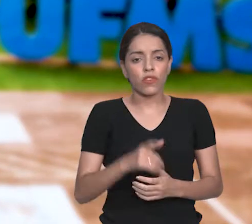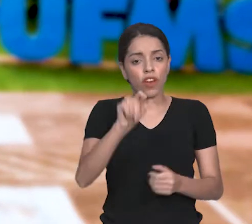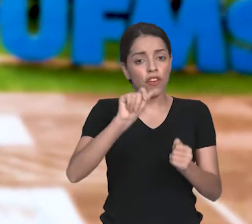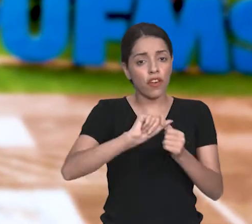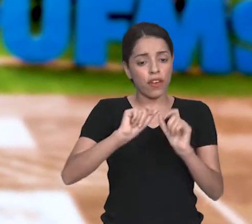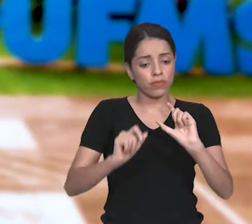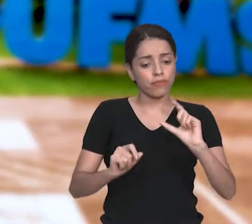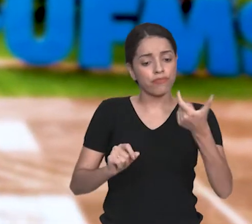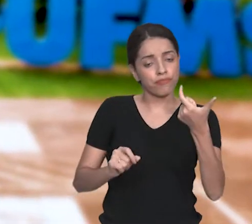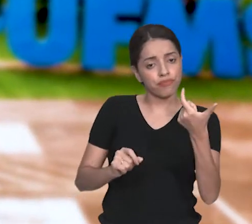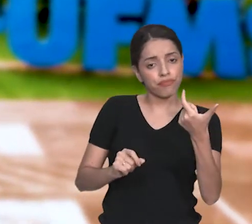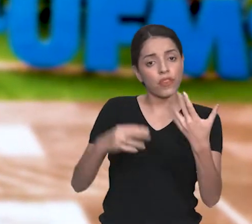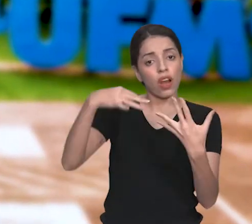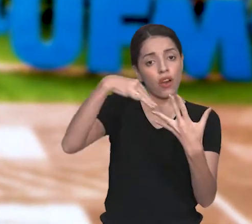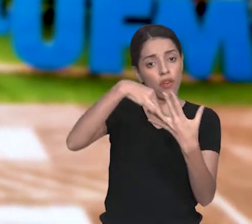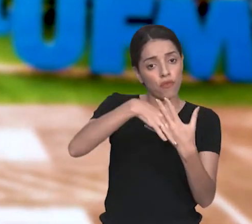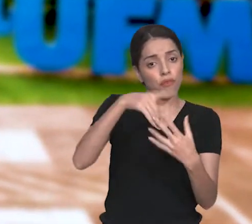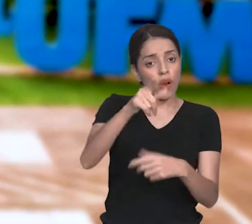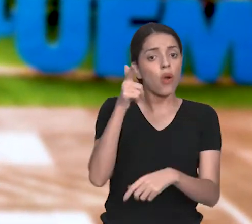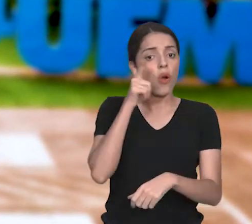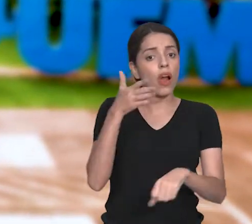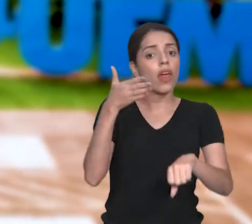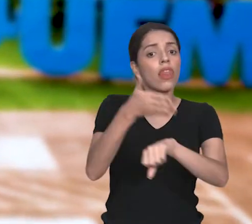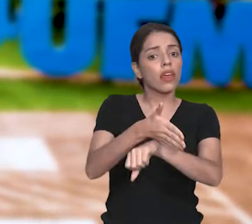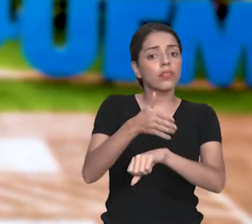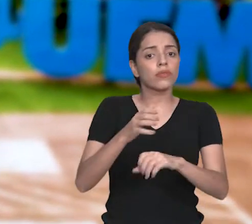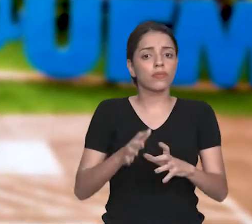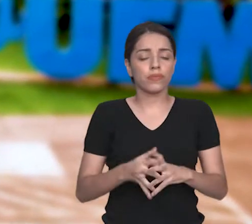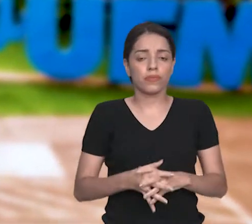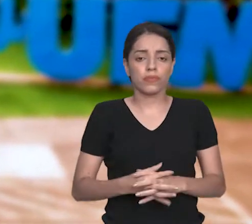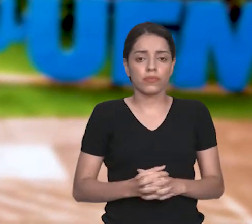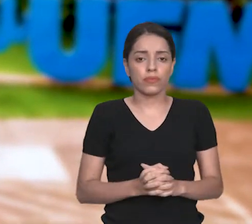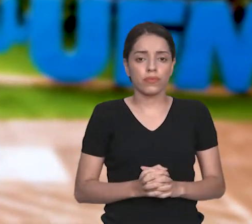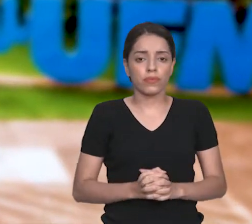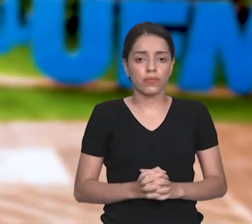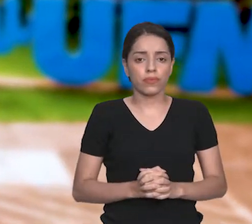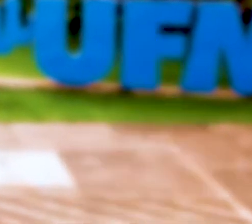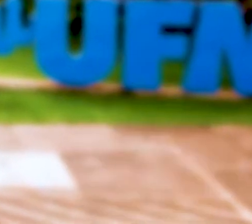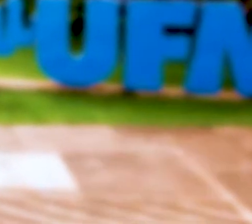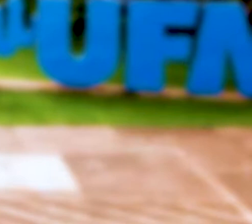Crie seu passaporte UFMS para você ter acesso a...